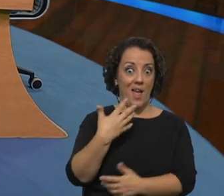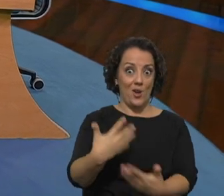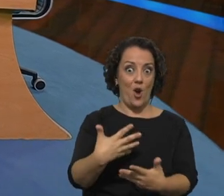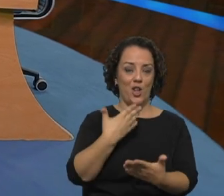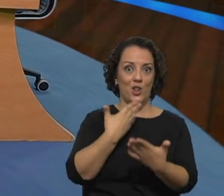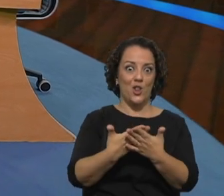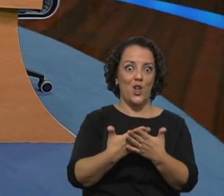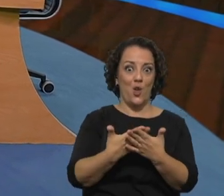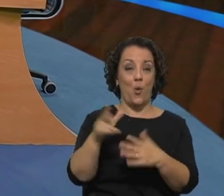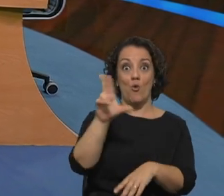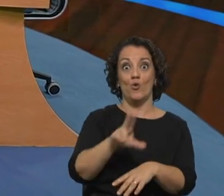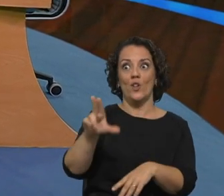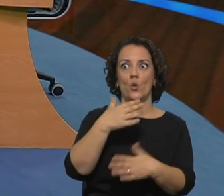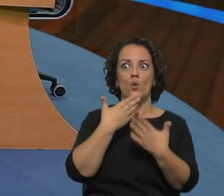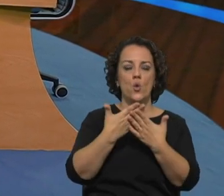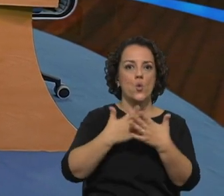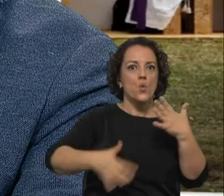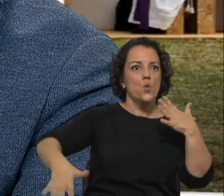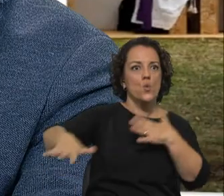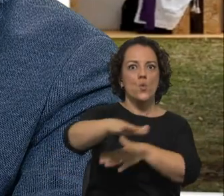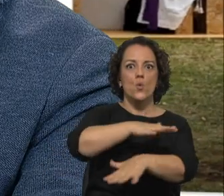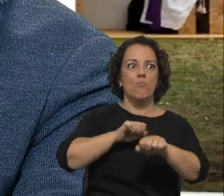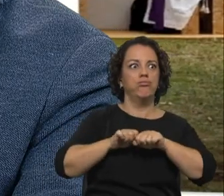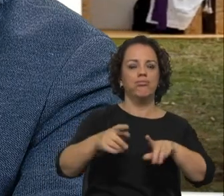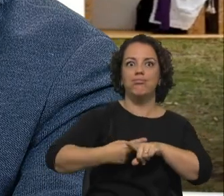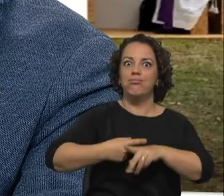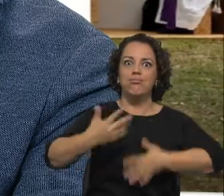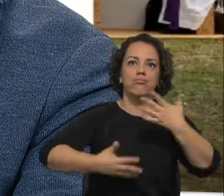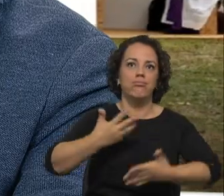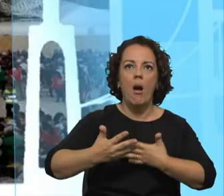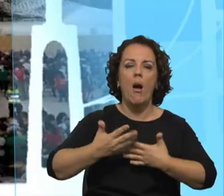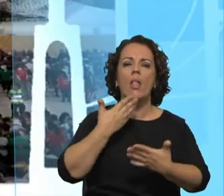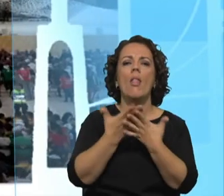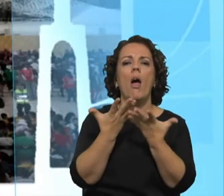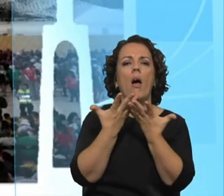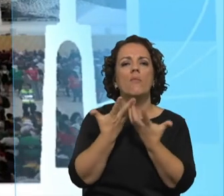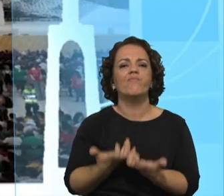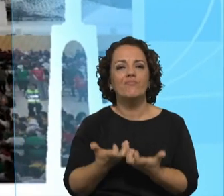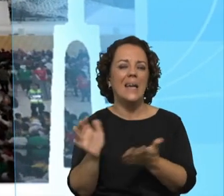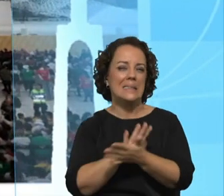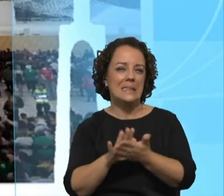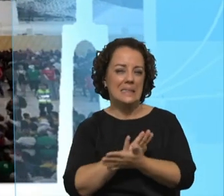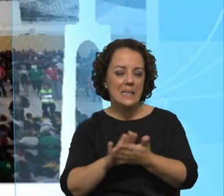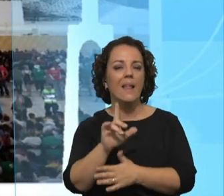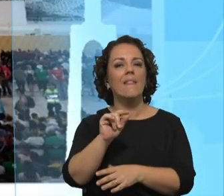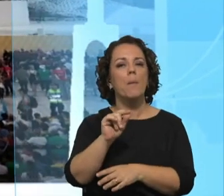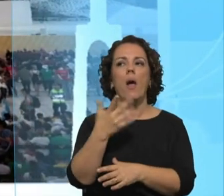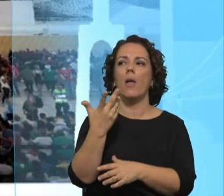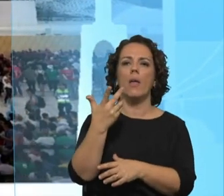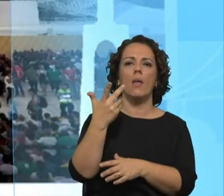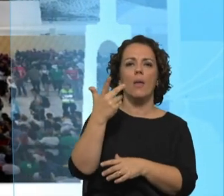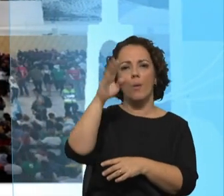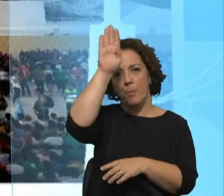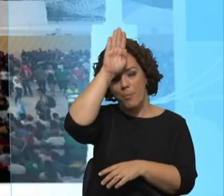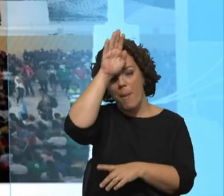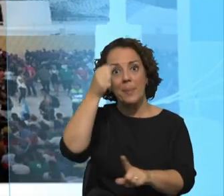que se adquiriu na Jornada Mundial da Juventude e que estes desafios do Papa cheguem também aos militantes e